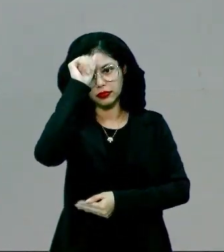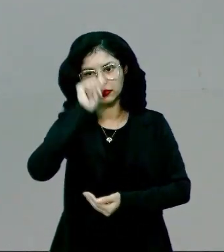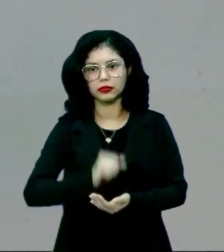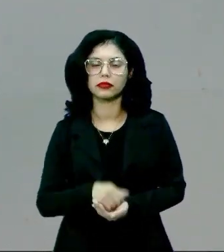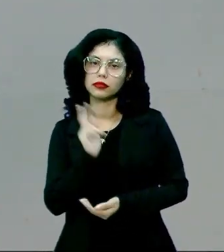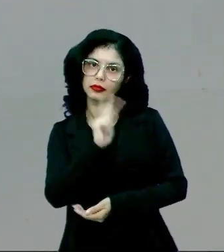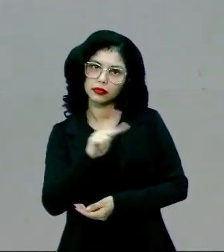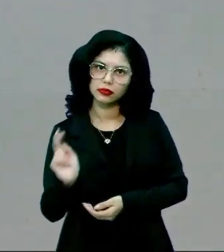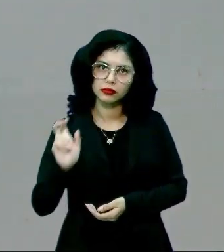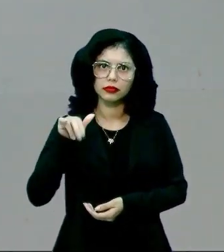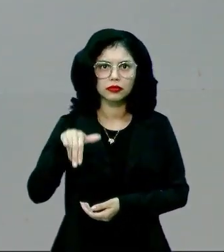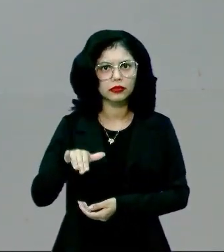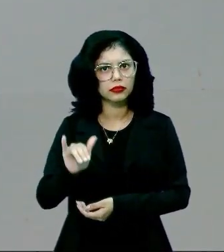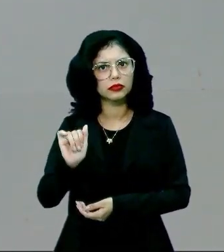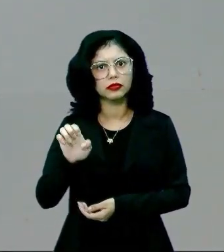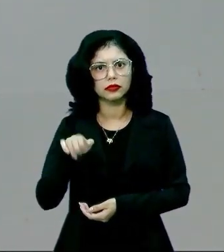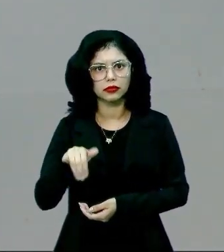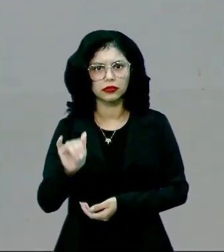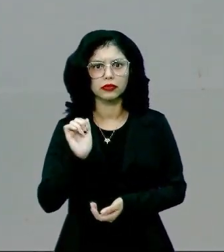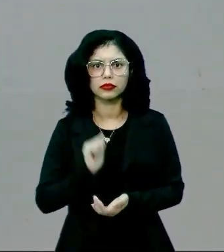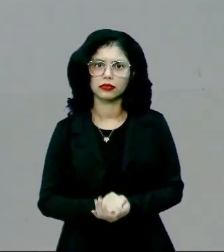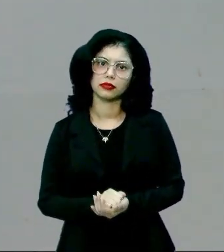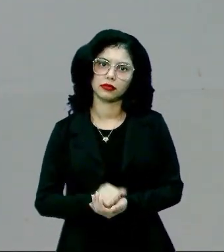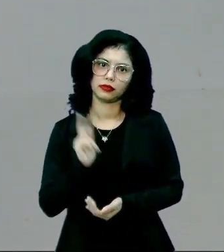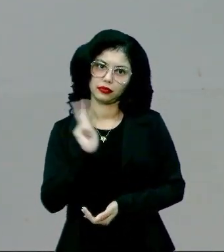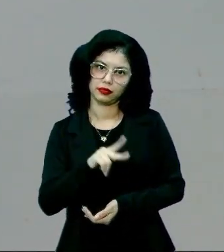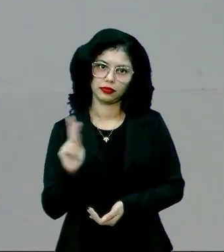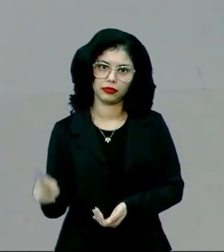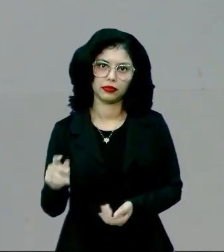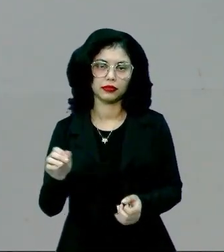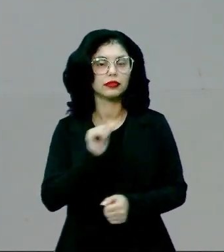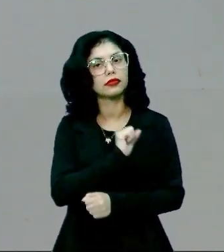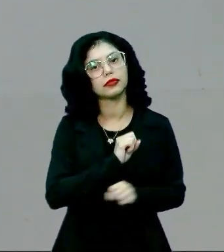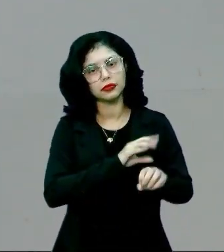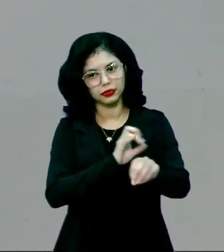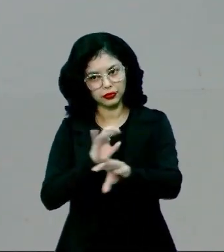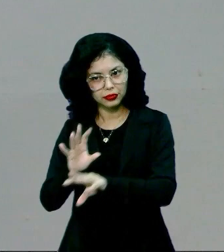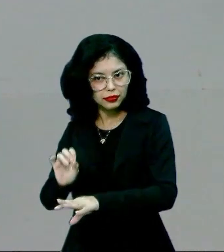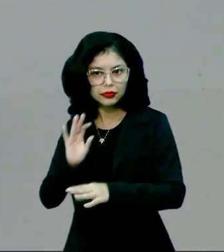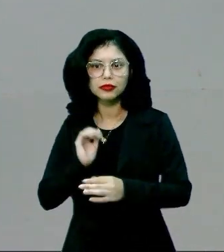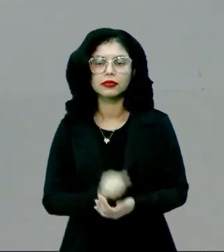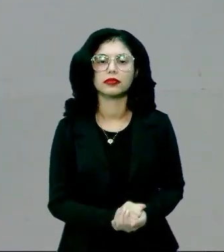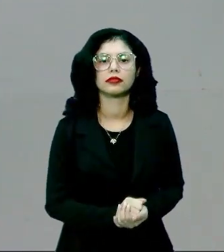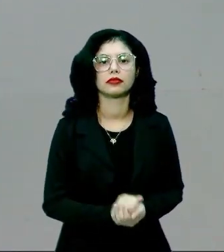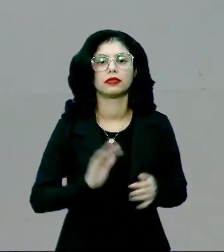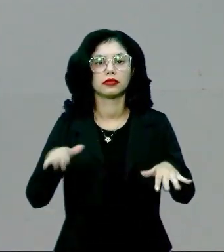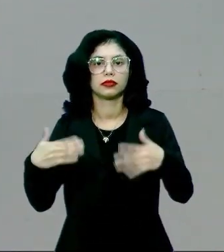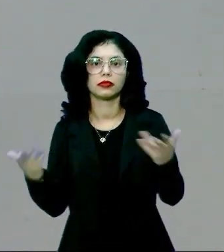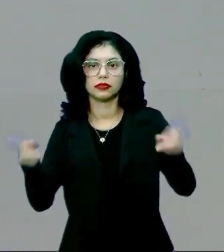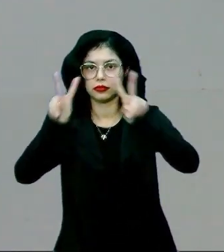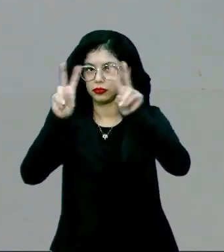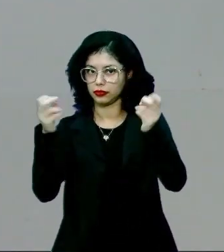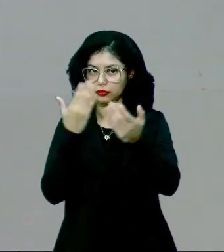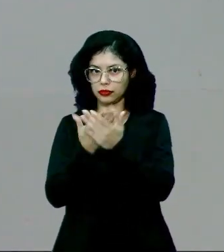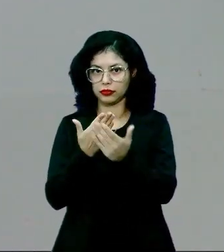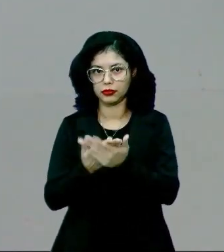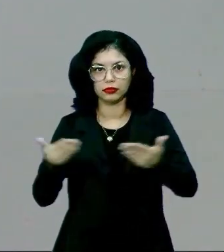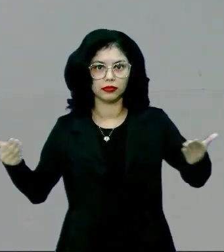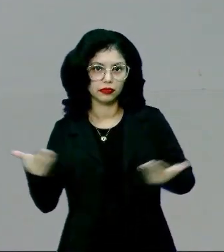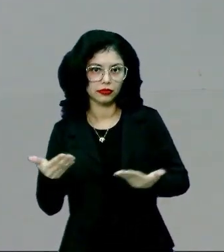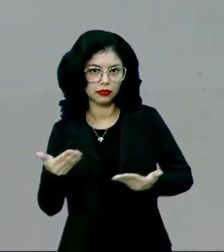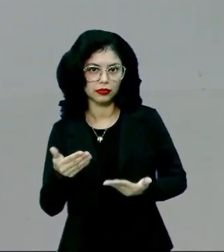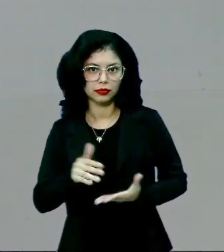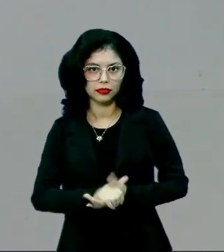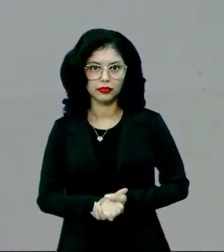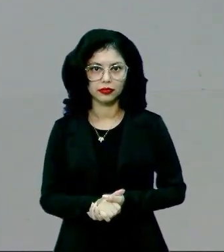E professor Ney? Professor Ney, professor da Rede Pública de Ensino. Qual é o tema desta sua